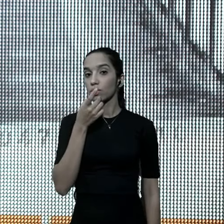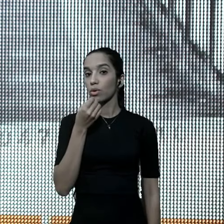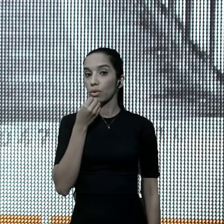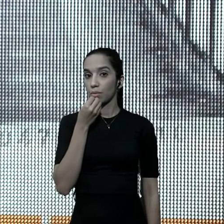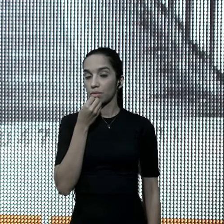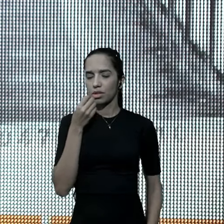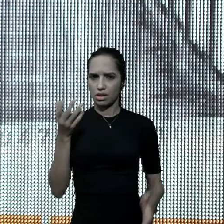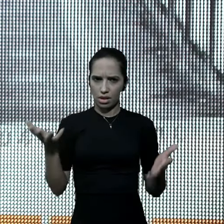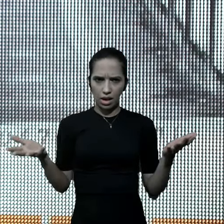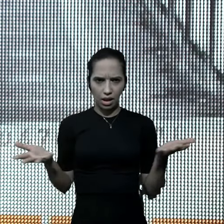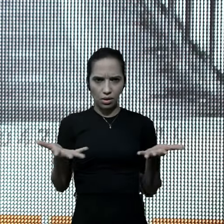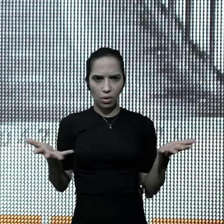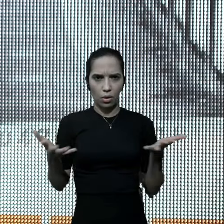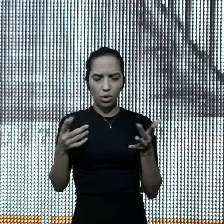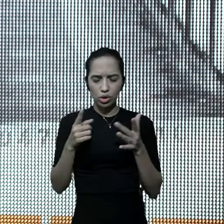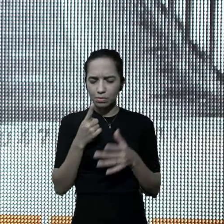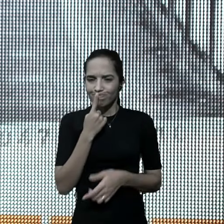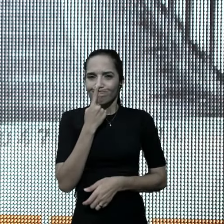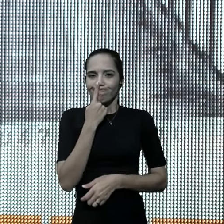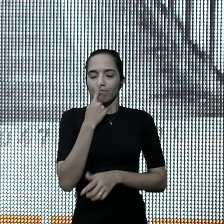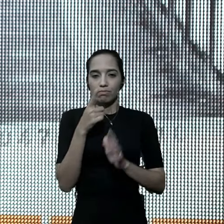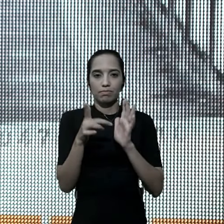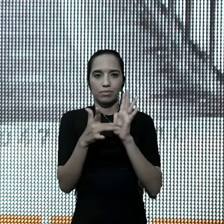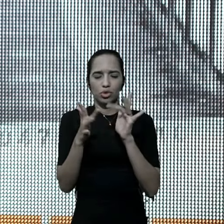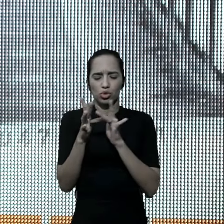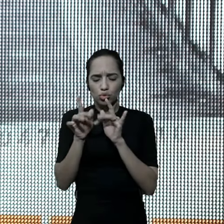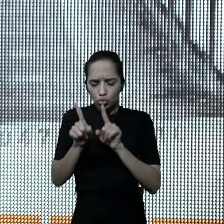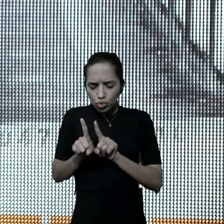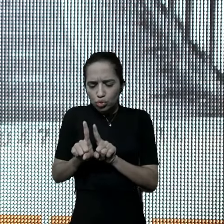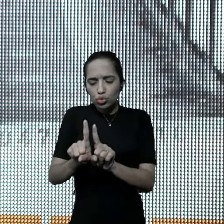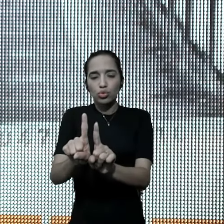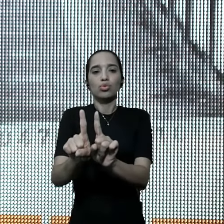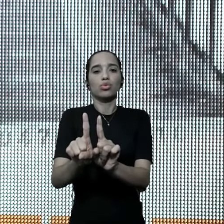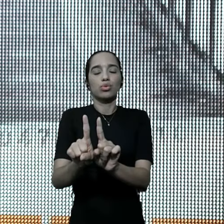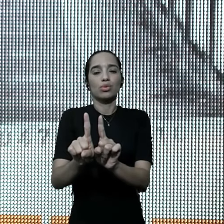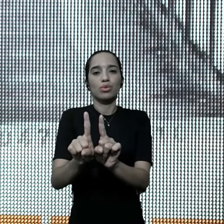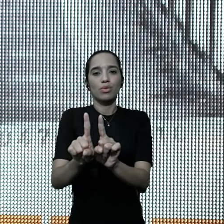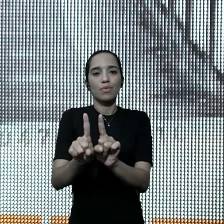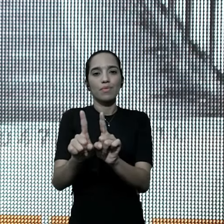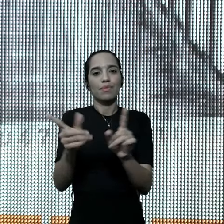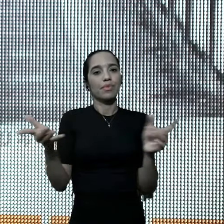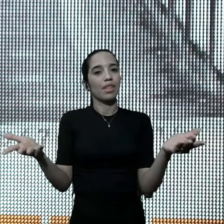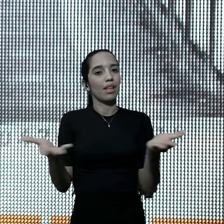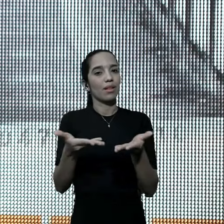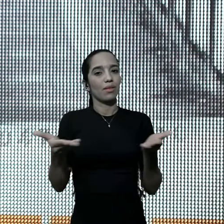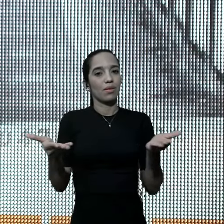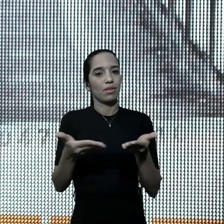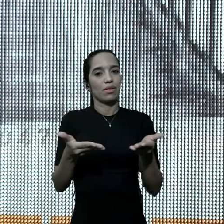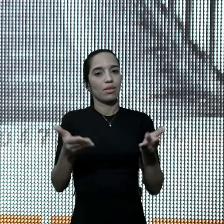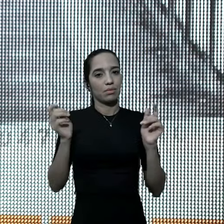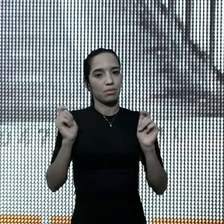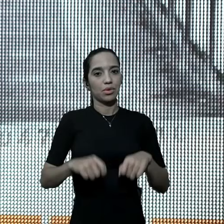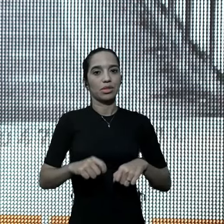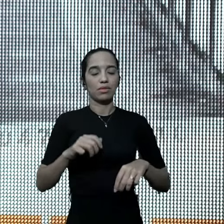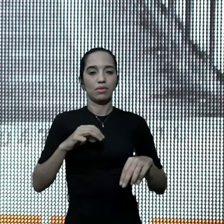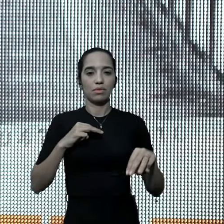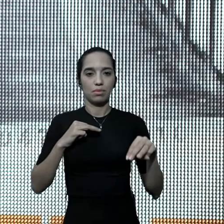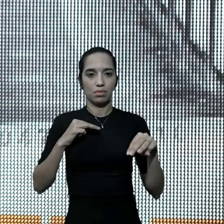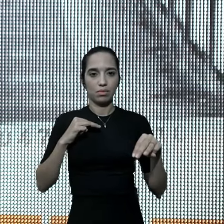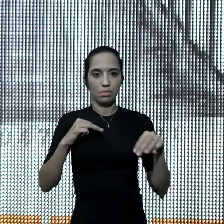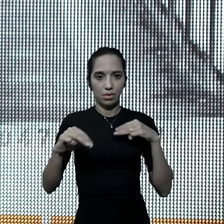conhecendo, e caminhando, com Jesus, lado a lado, lado a lado dele, estariam ali, para exercer, o seu ministério,